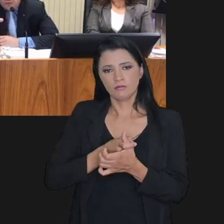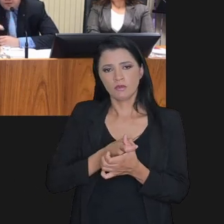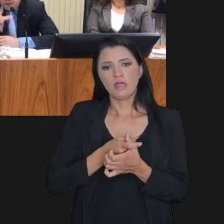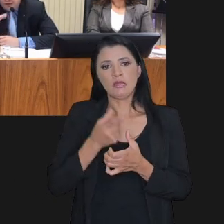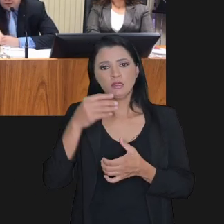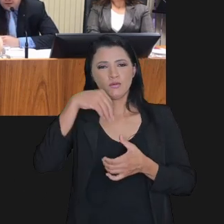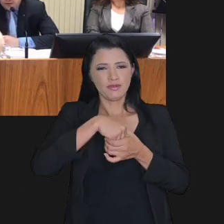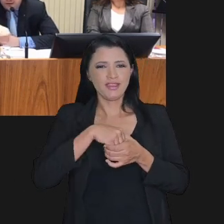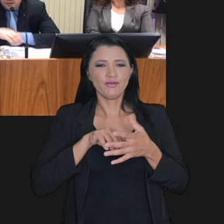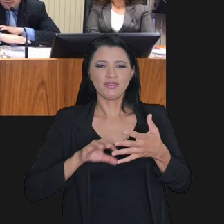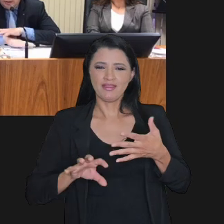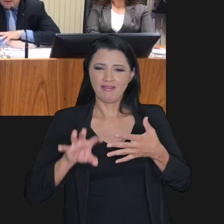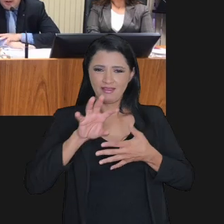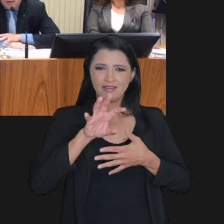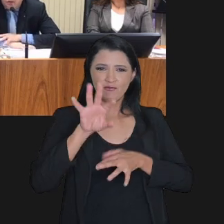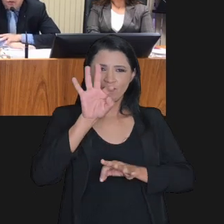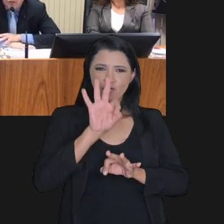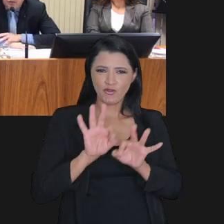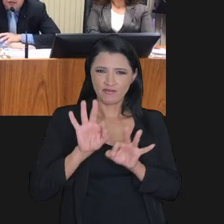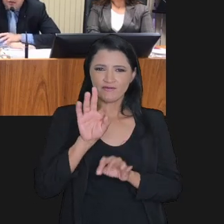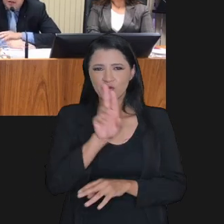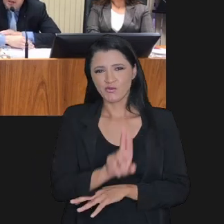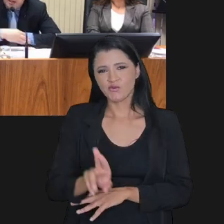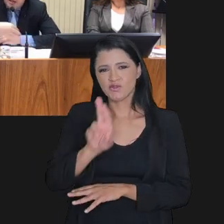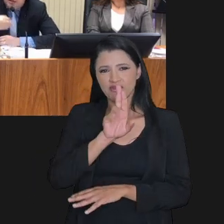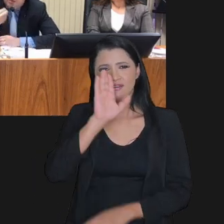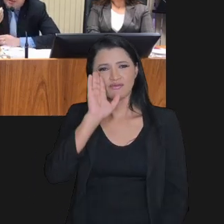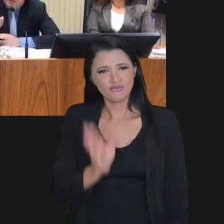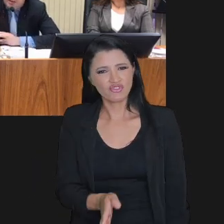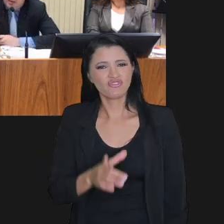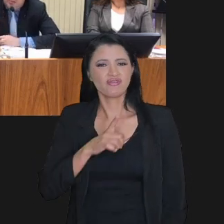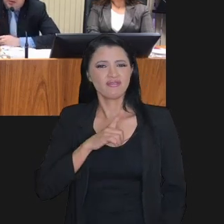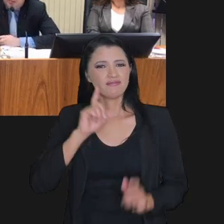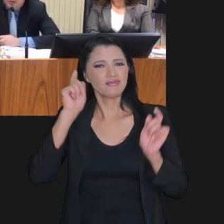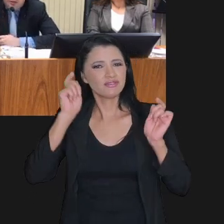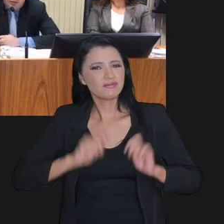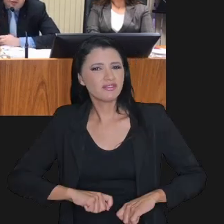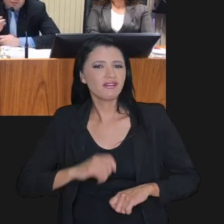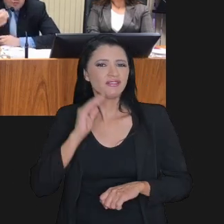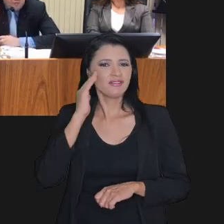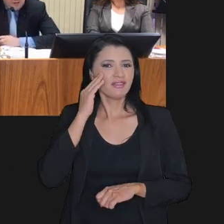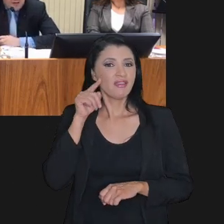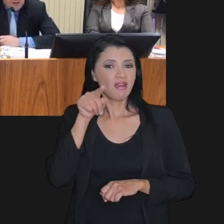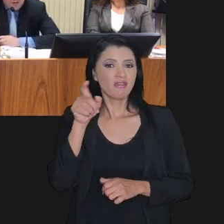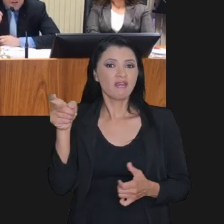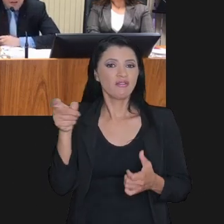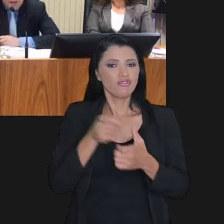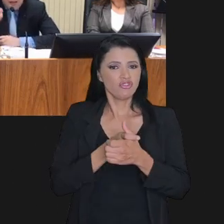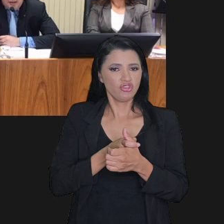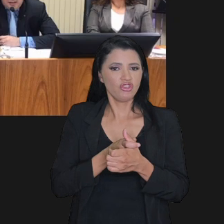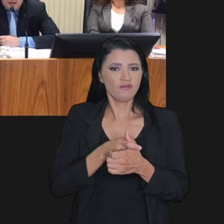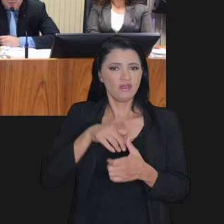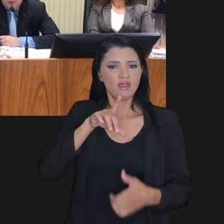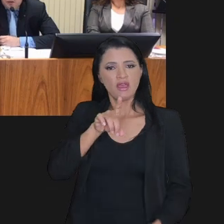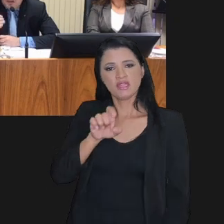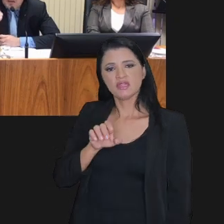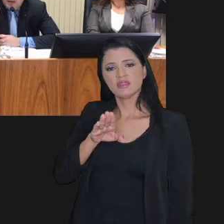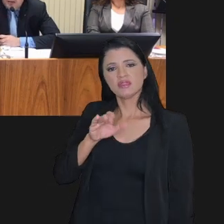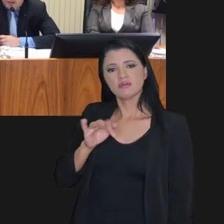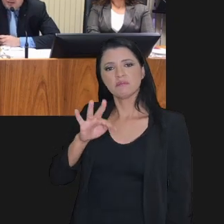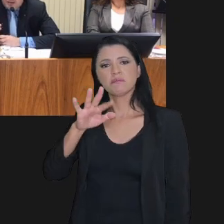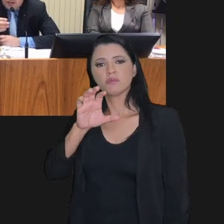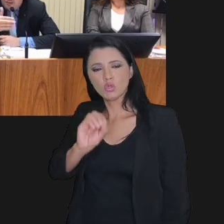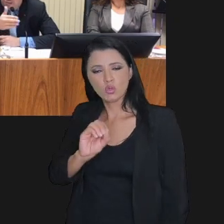forma, dentro desse critério que foi utilizado, já se tem uma possibilidade de entender que aquele débito